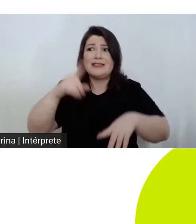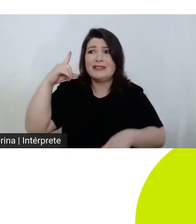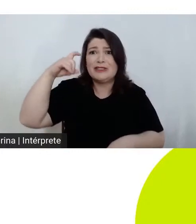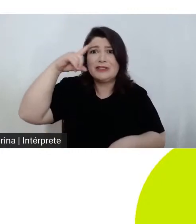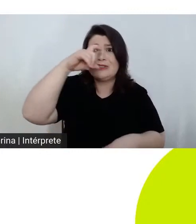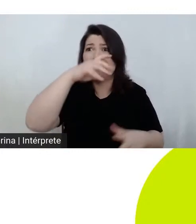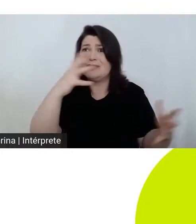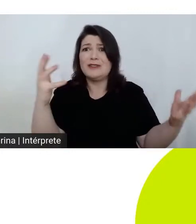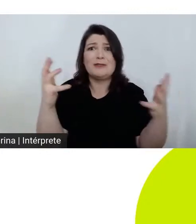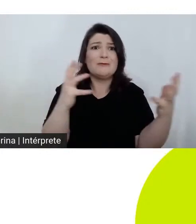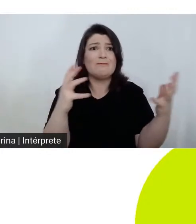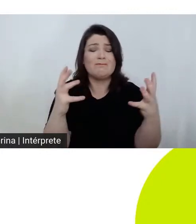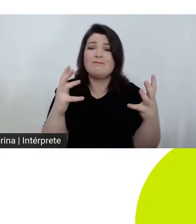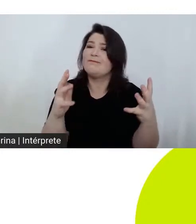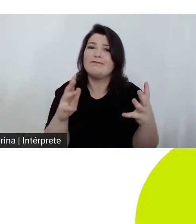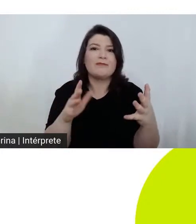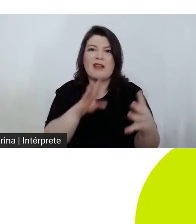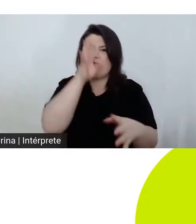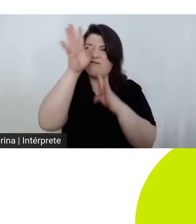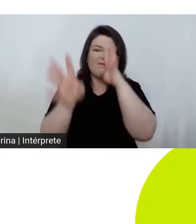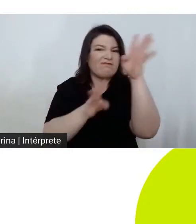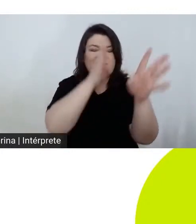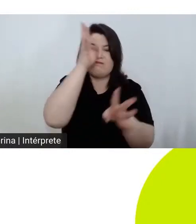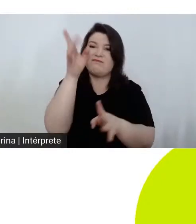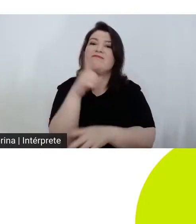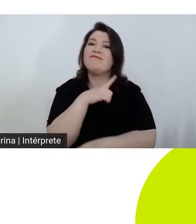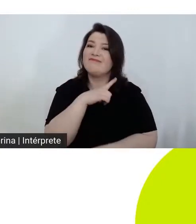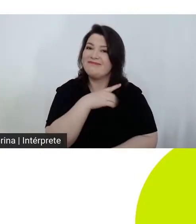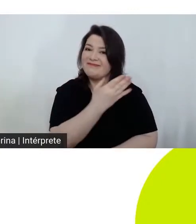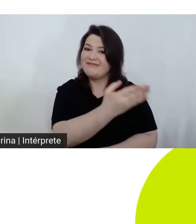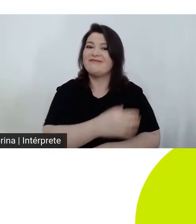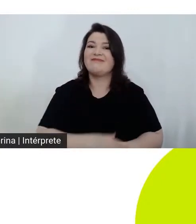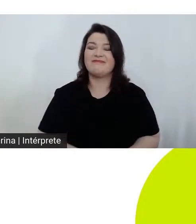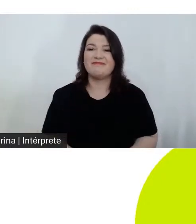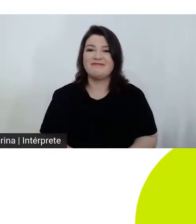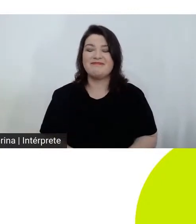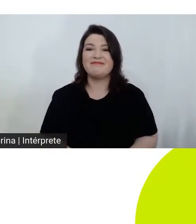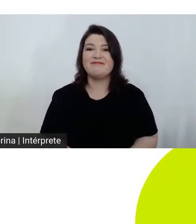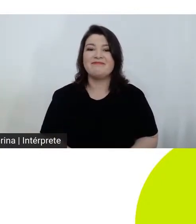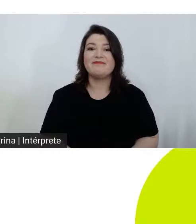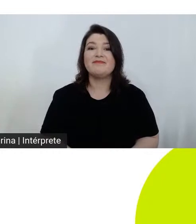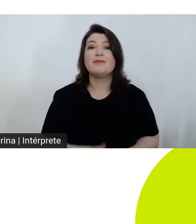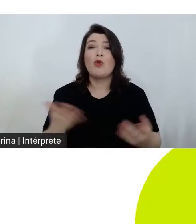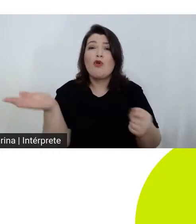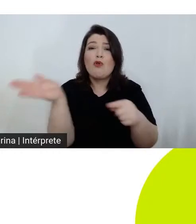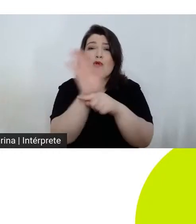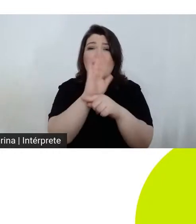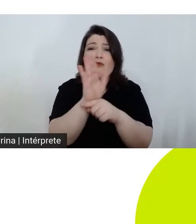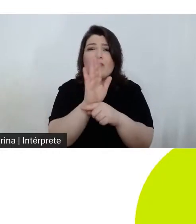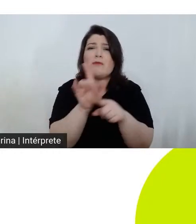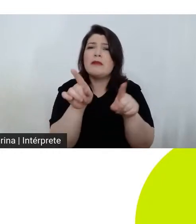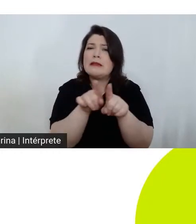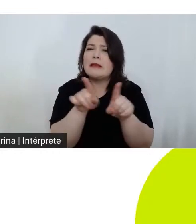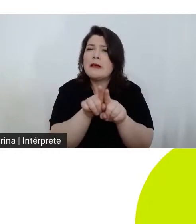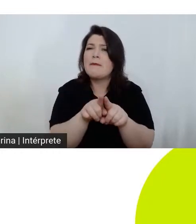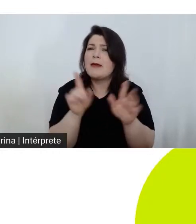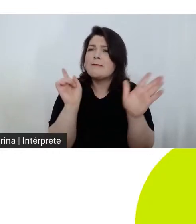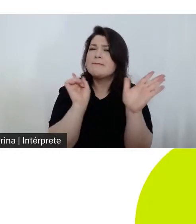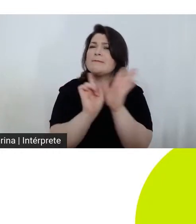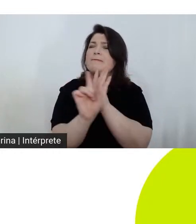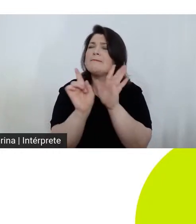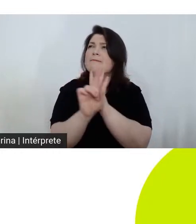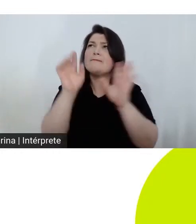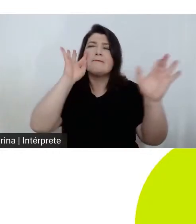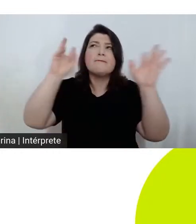de representação e de continência da pulsão. O filme questiona os símbolos de riqueza de